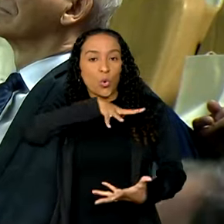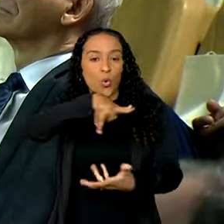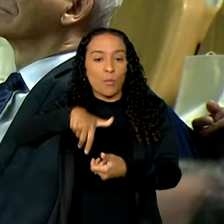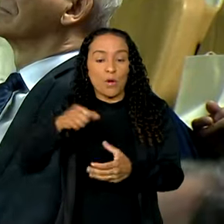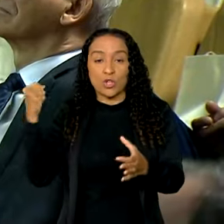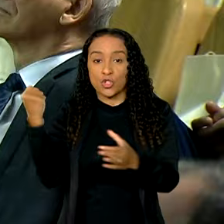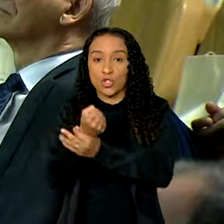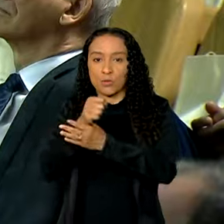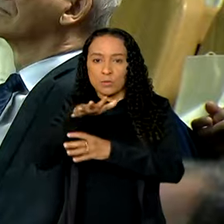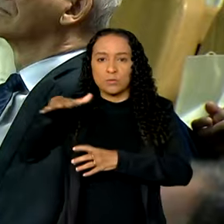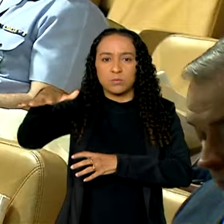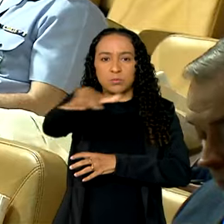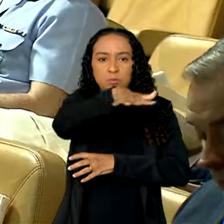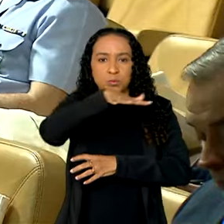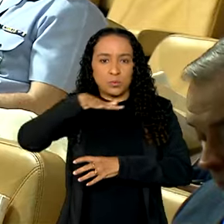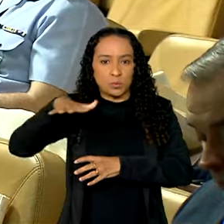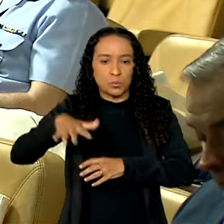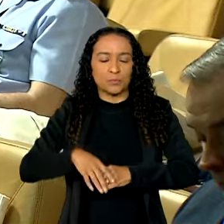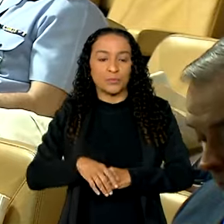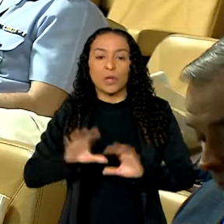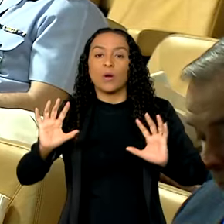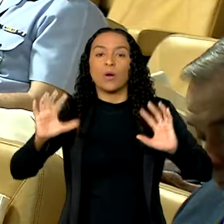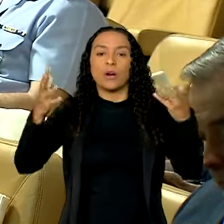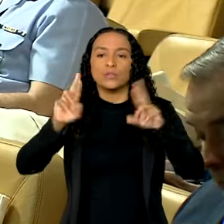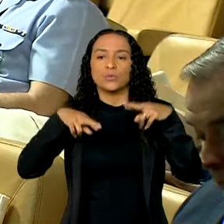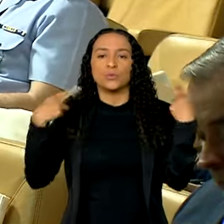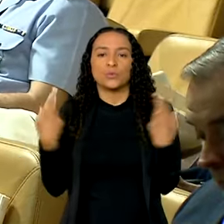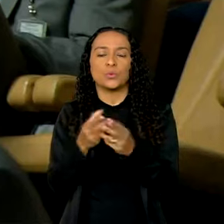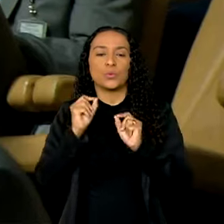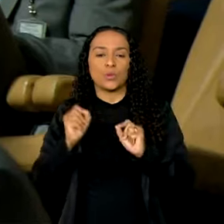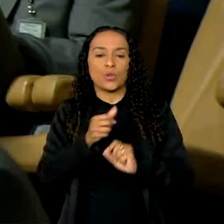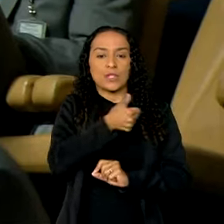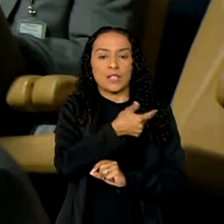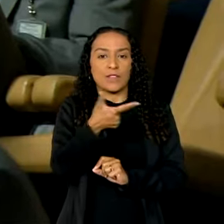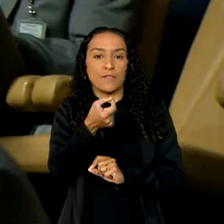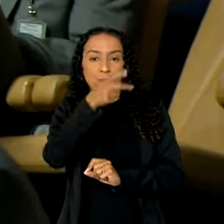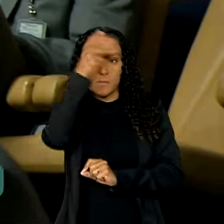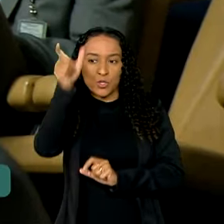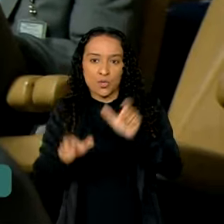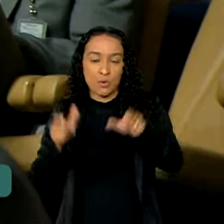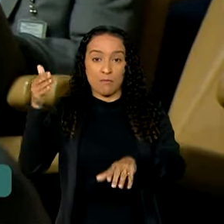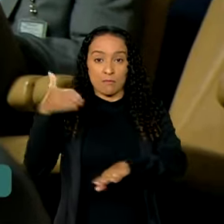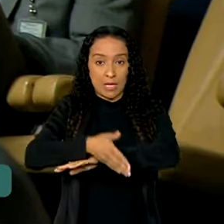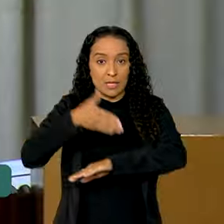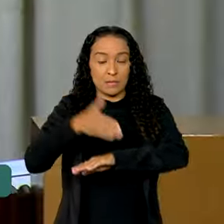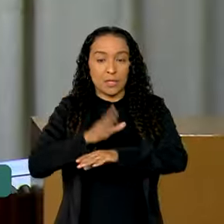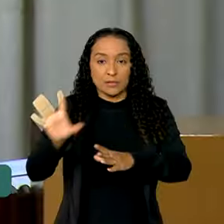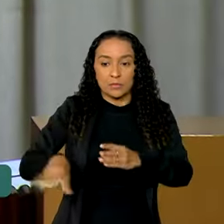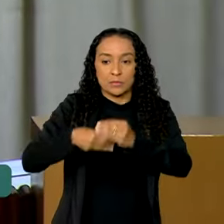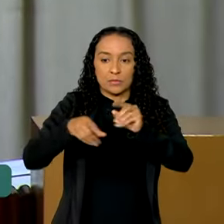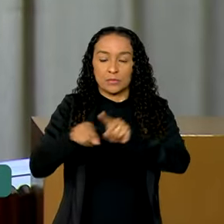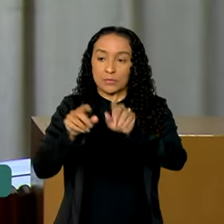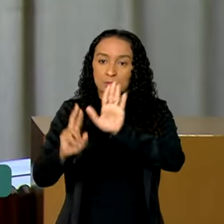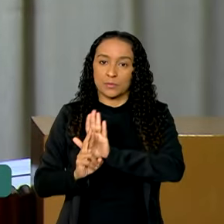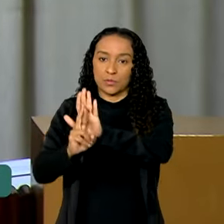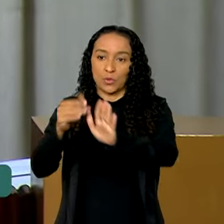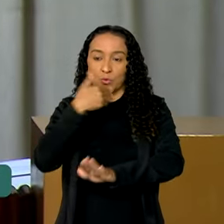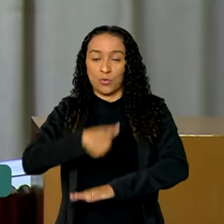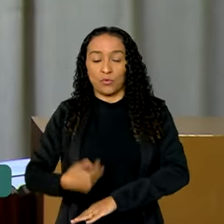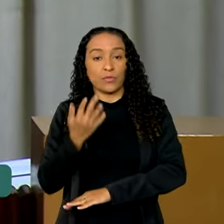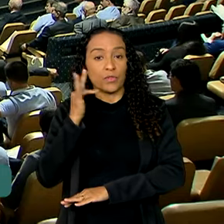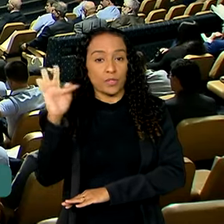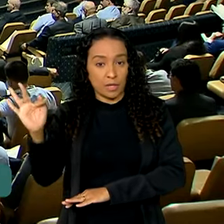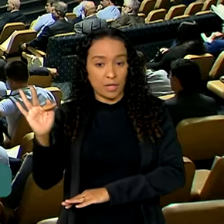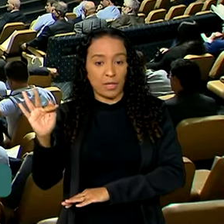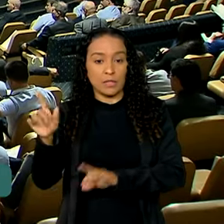da segurança espacial. O evento reúne cerca de 120 participantes, incluindo representantes do governo federal,